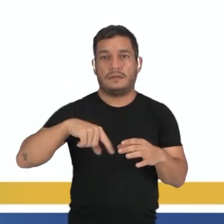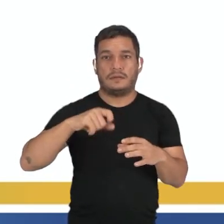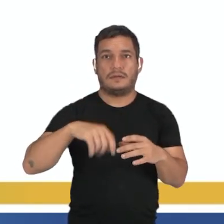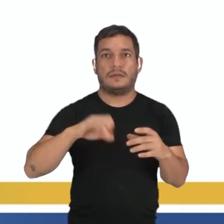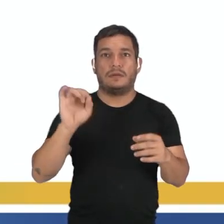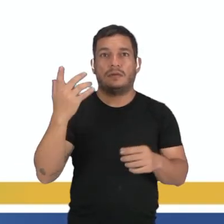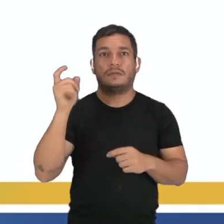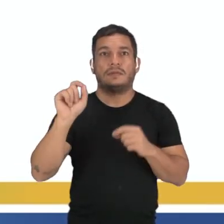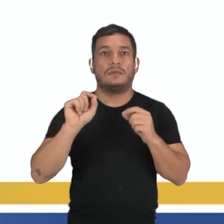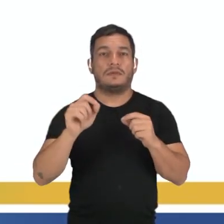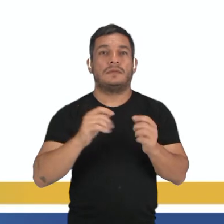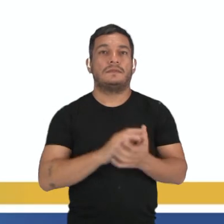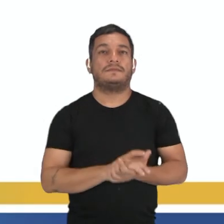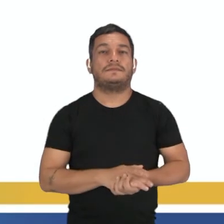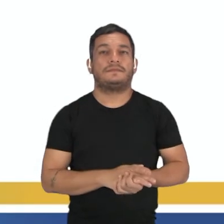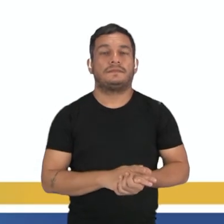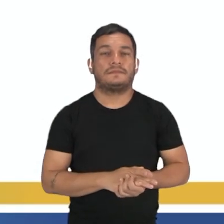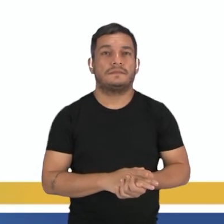aconteceu quando?